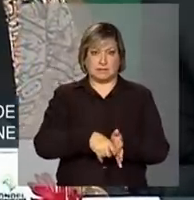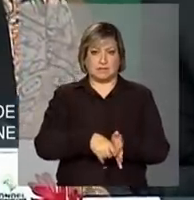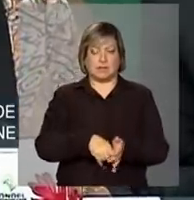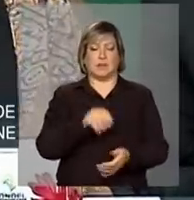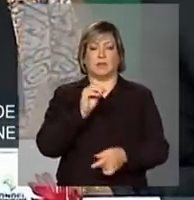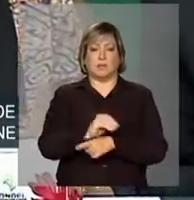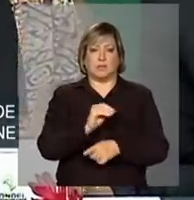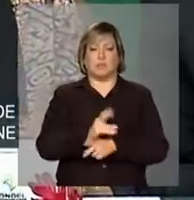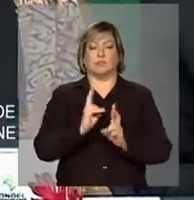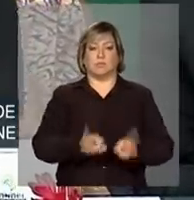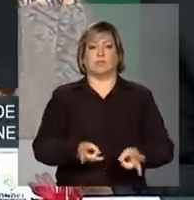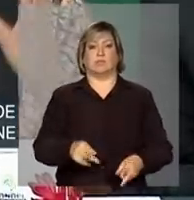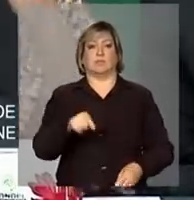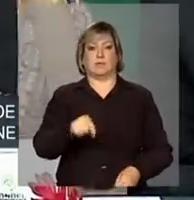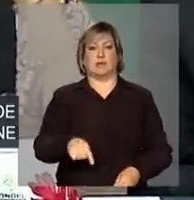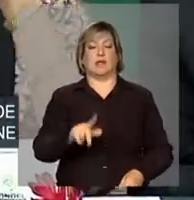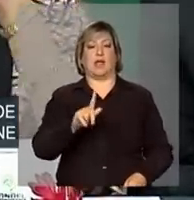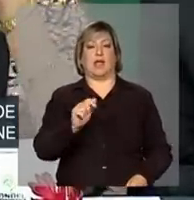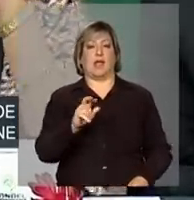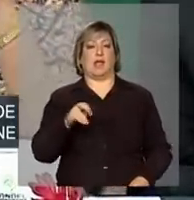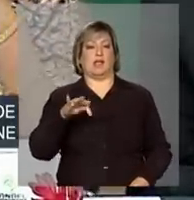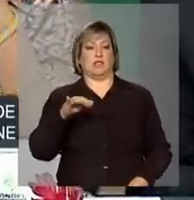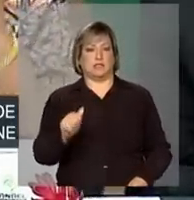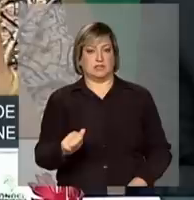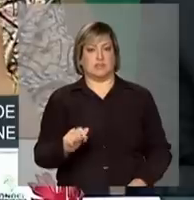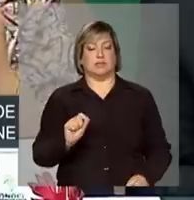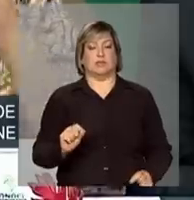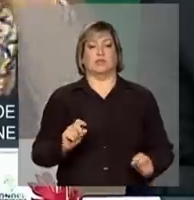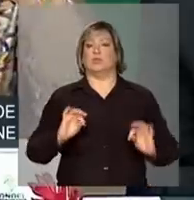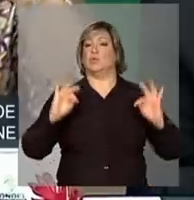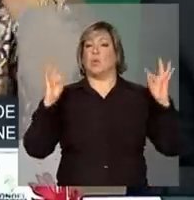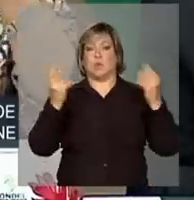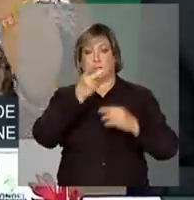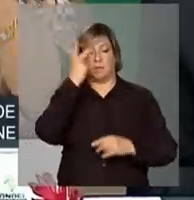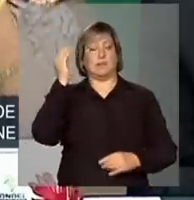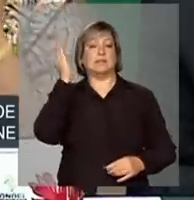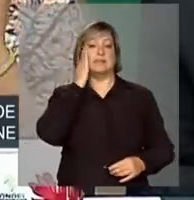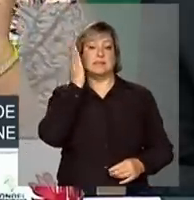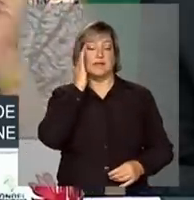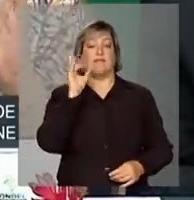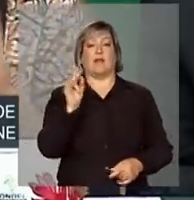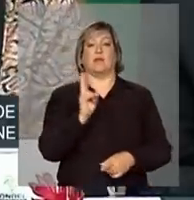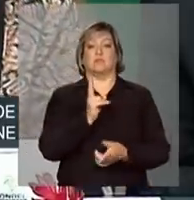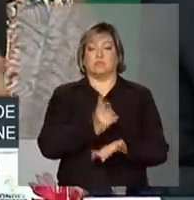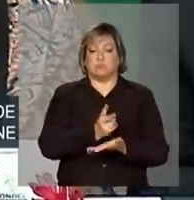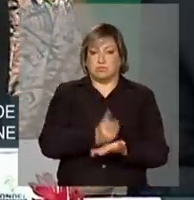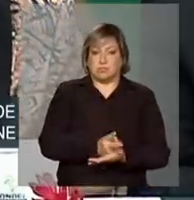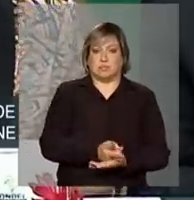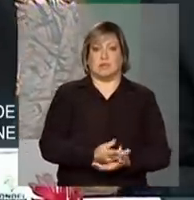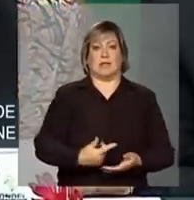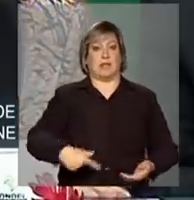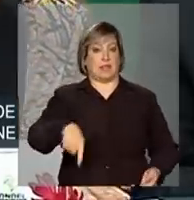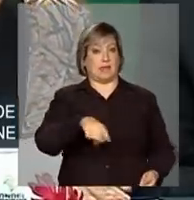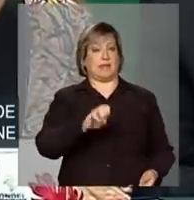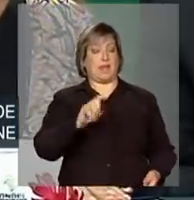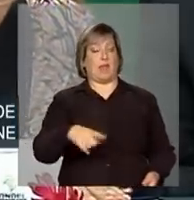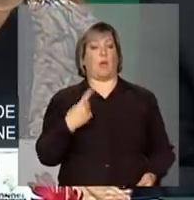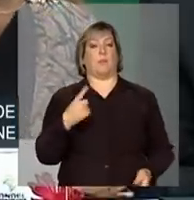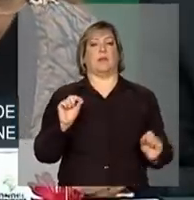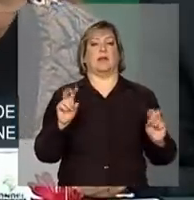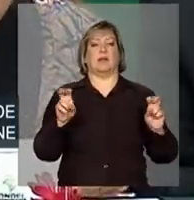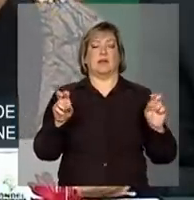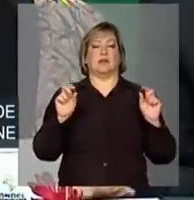para garantir que todo mundo saiba que será mantido isso, que essa é uma questão